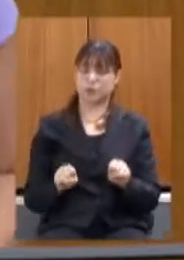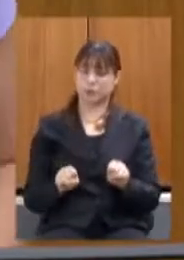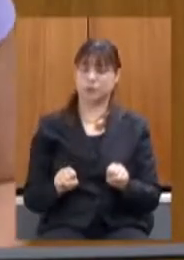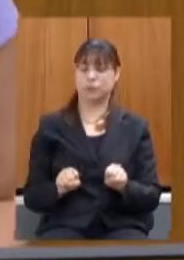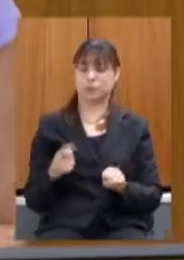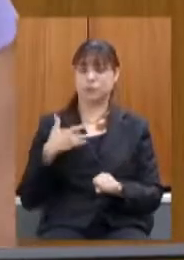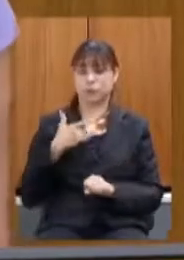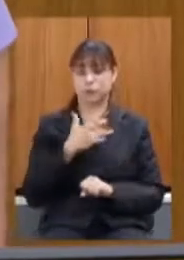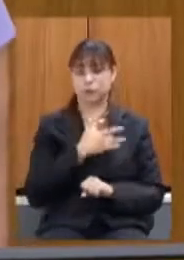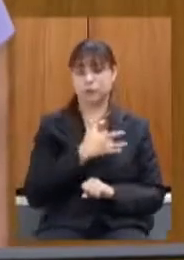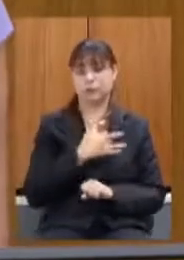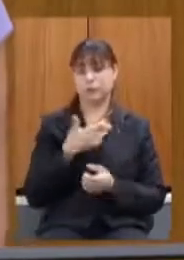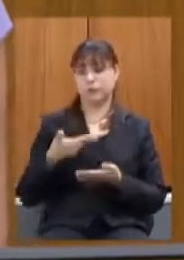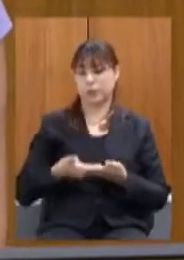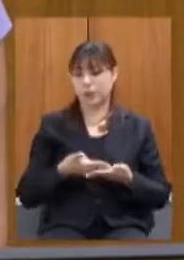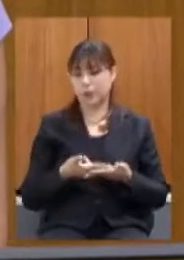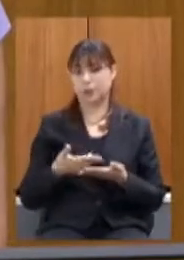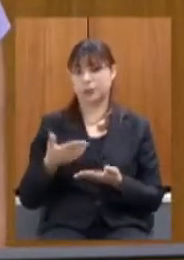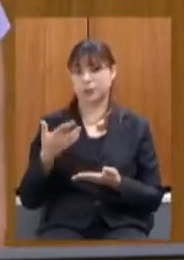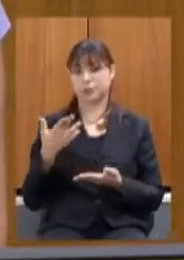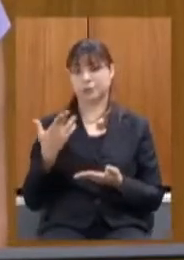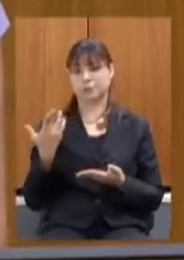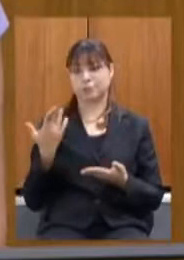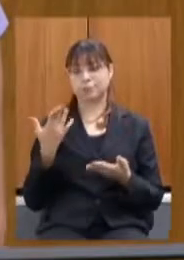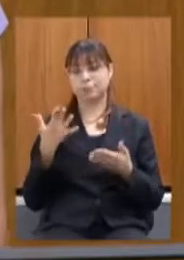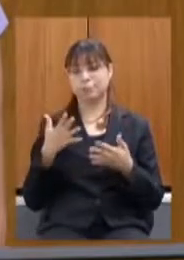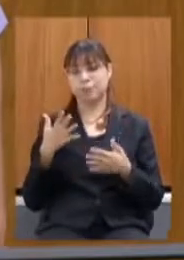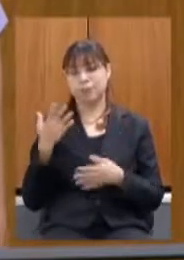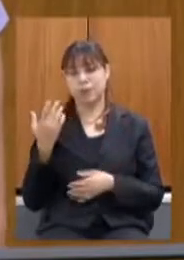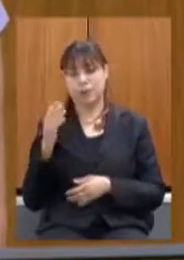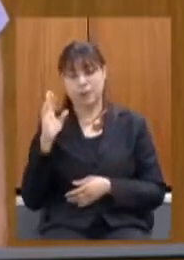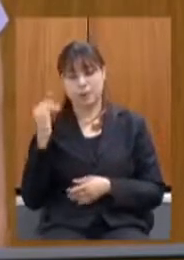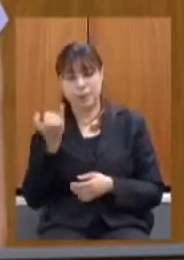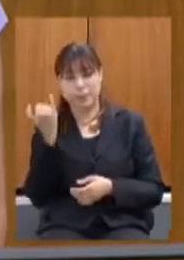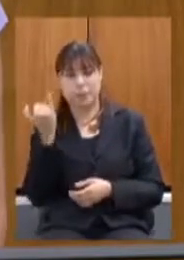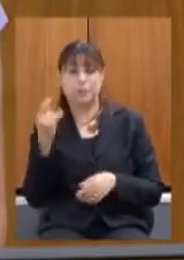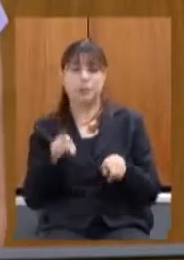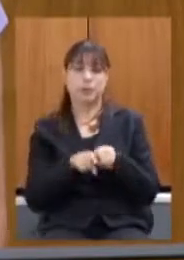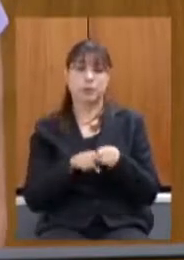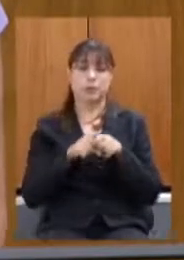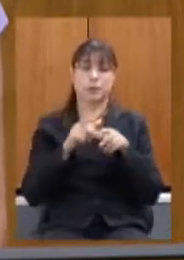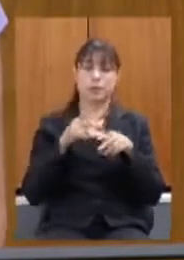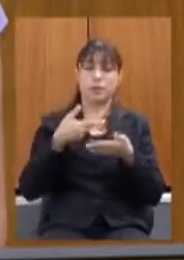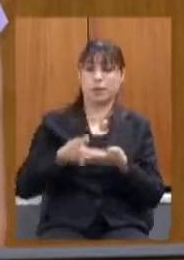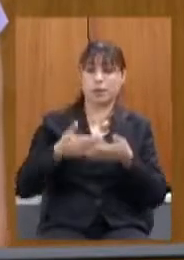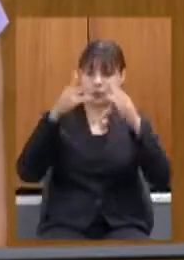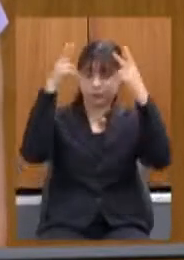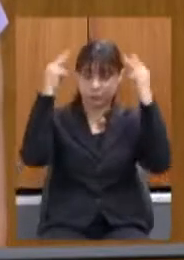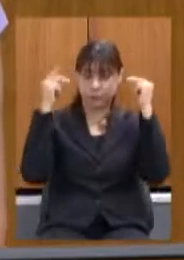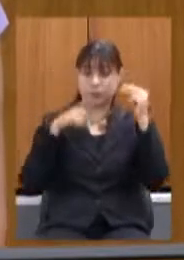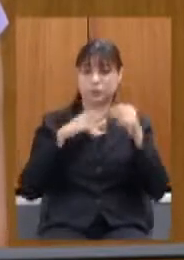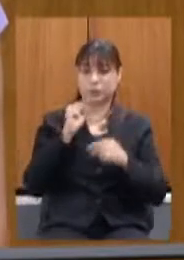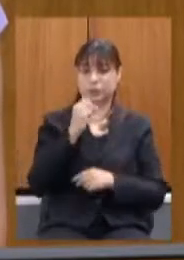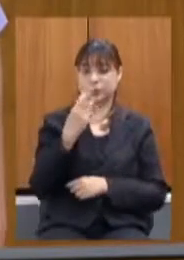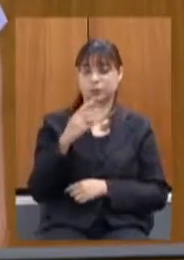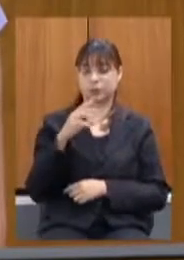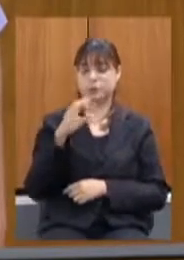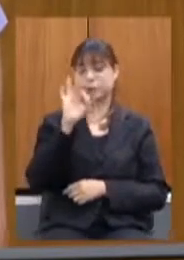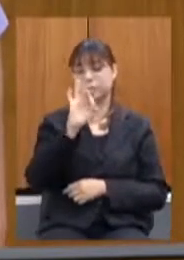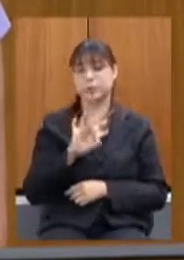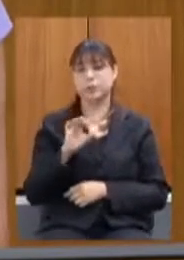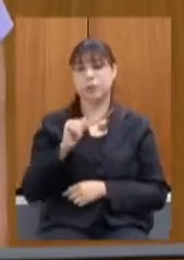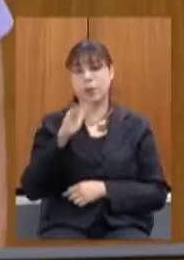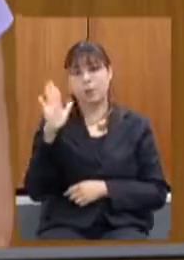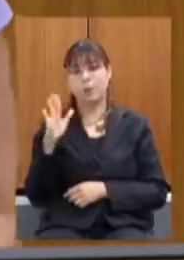leitos de mais alta complexidade como também dos leitos de enfermaria houve um aumento de 83% dos leitos de UTI do estado de